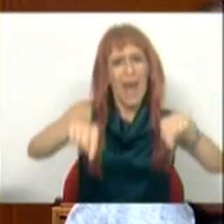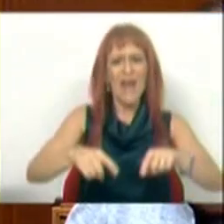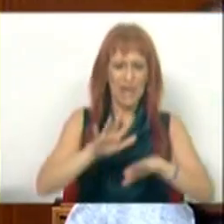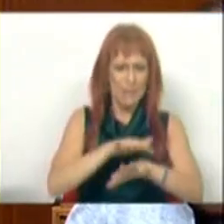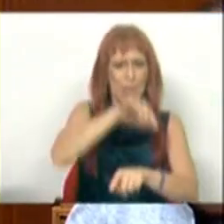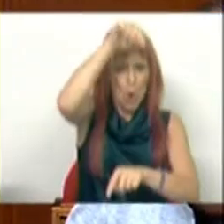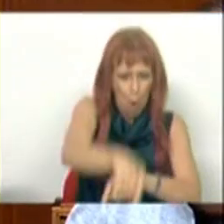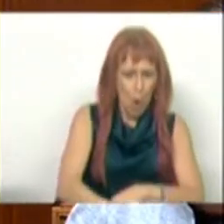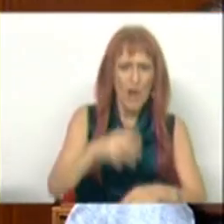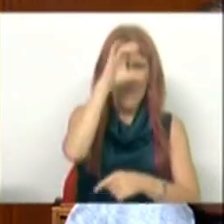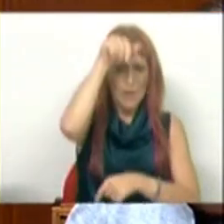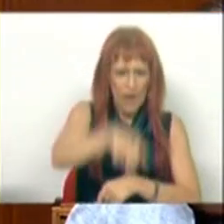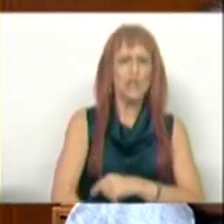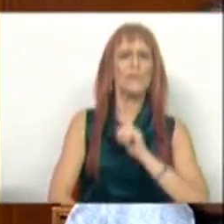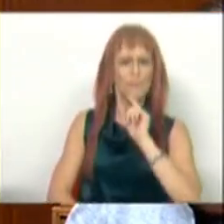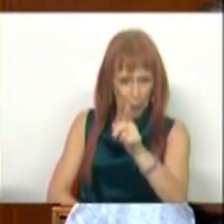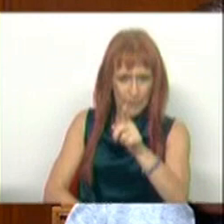esta administração e este governo.